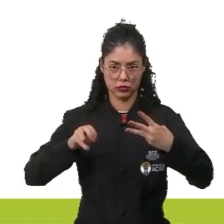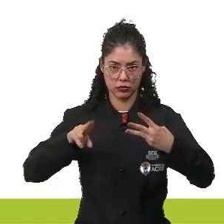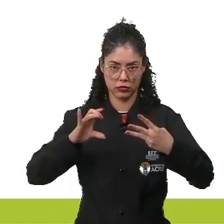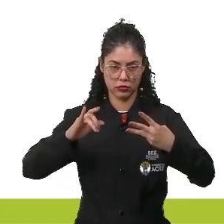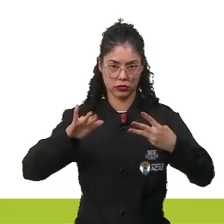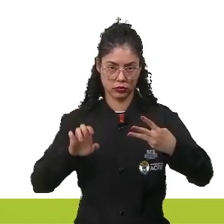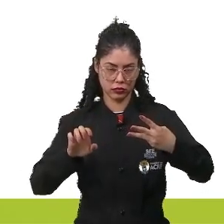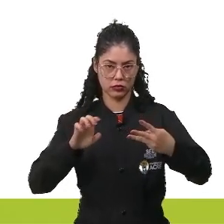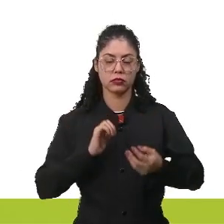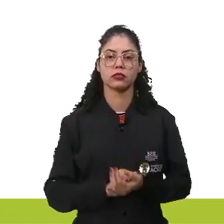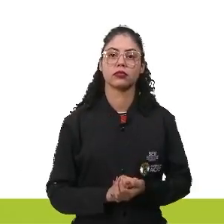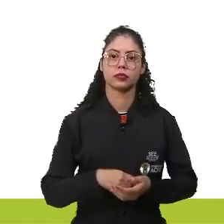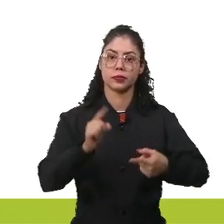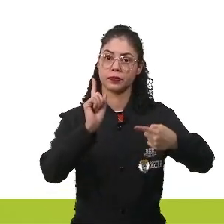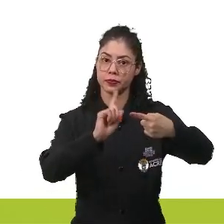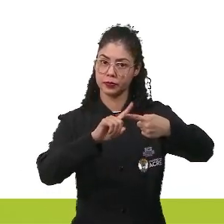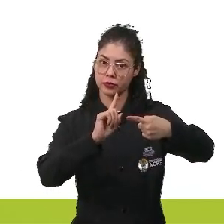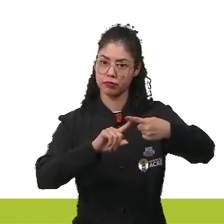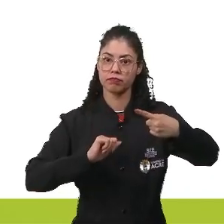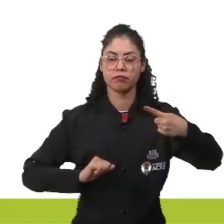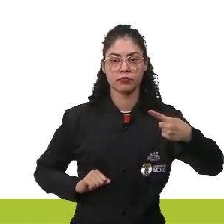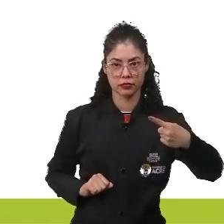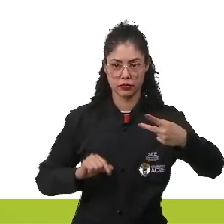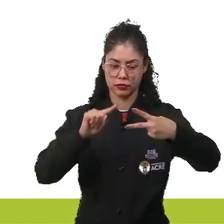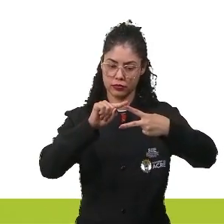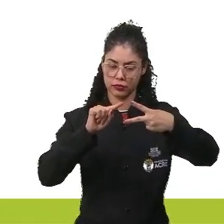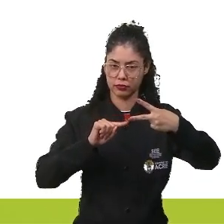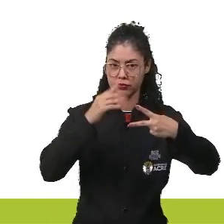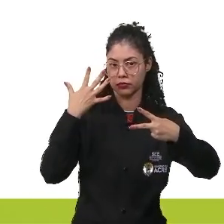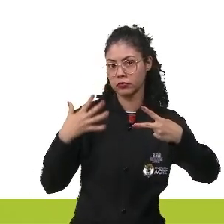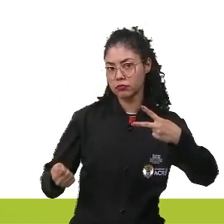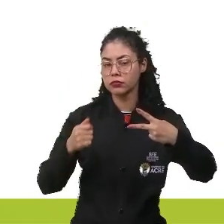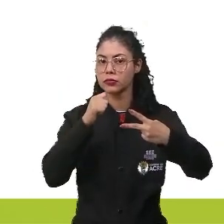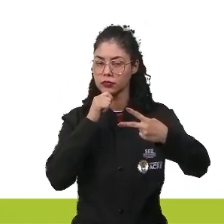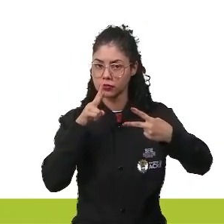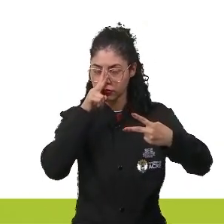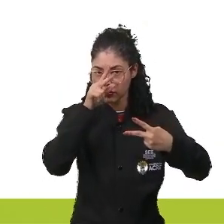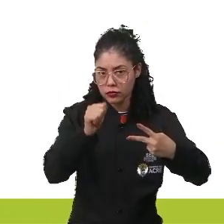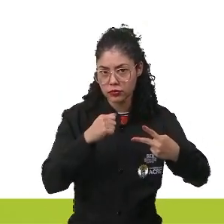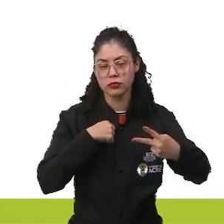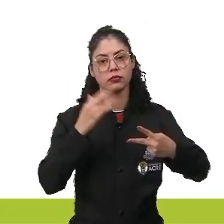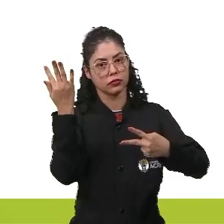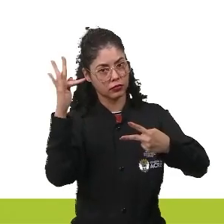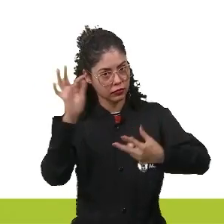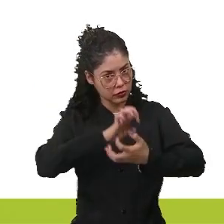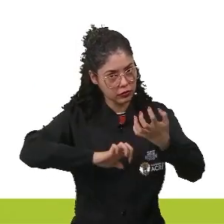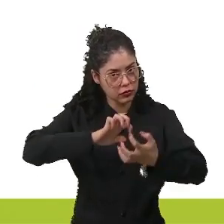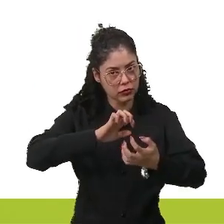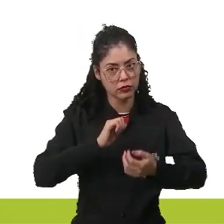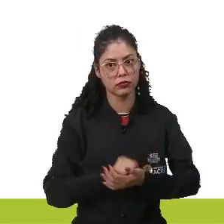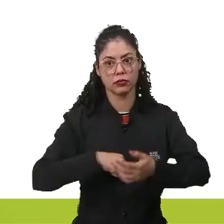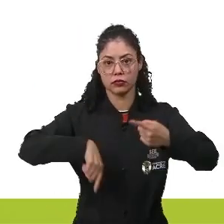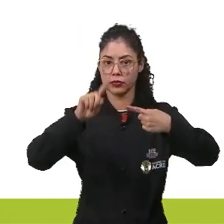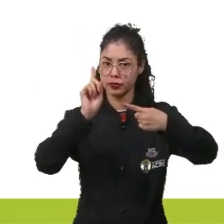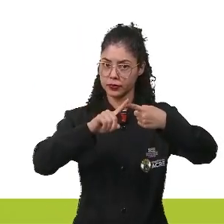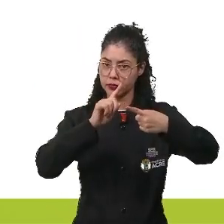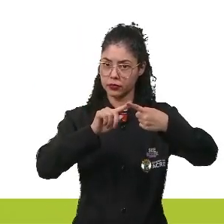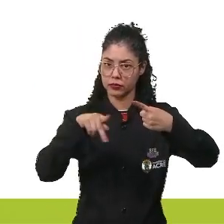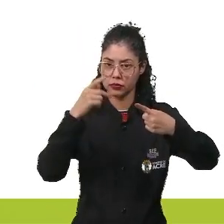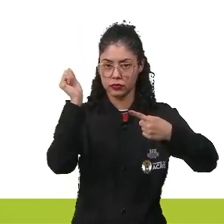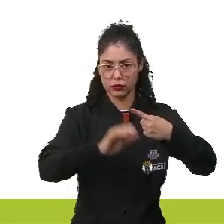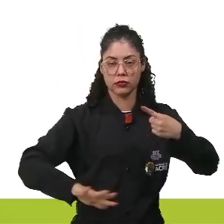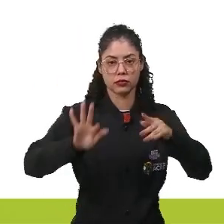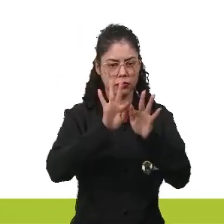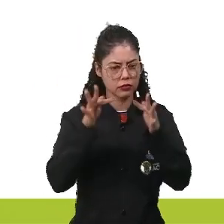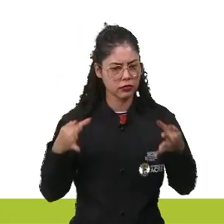Vamos falar especificamente dos girondinos e dos jacobinos, porque eles assumiram o poder em uma dessas fases da Revolução Francesa. Os girondinos, falando de forma